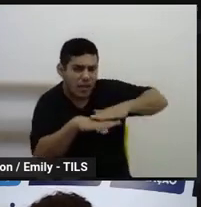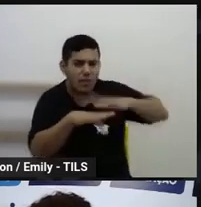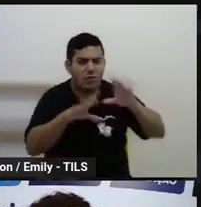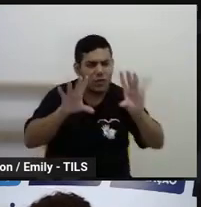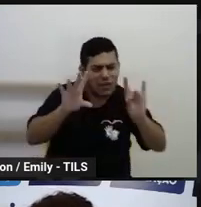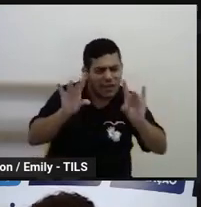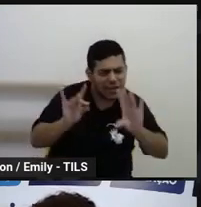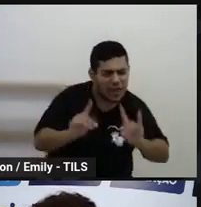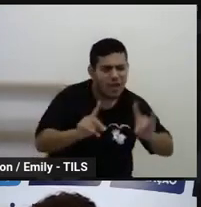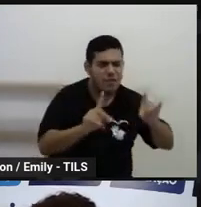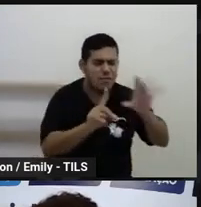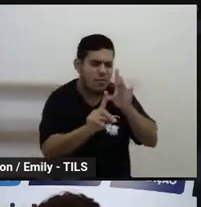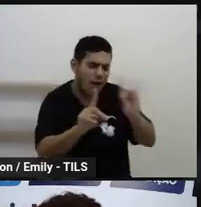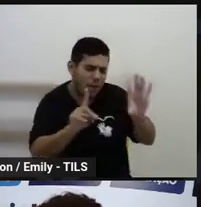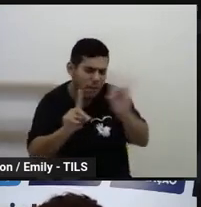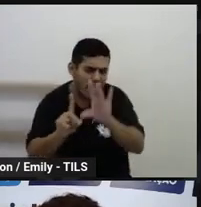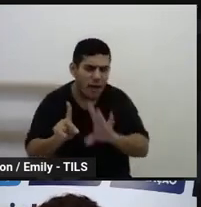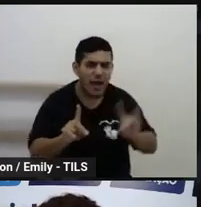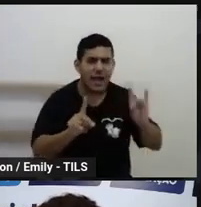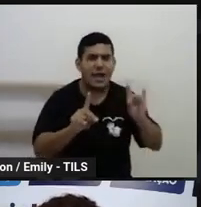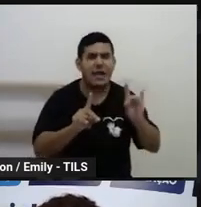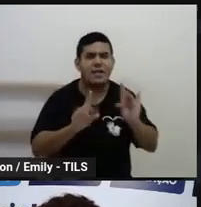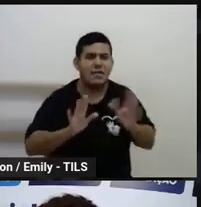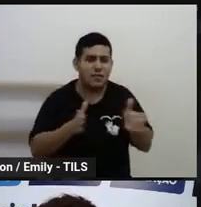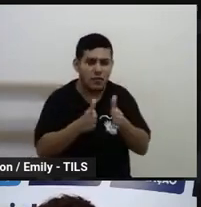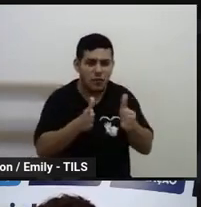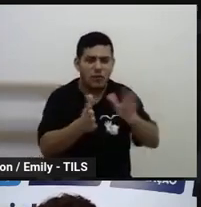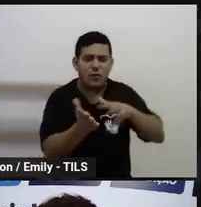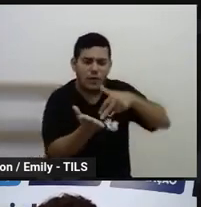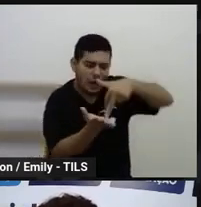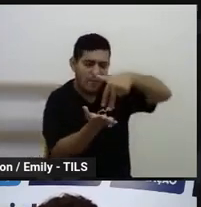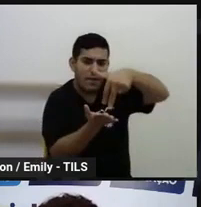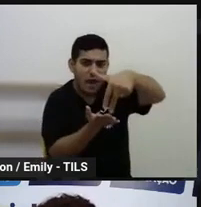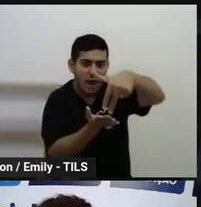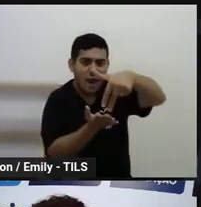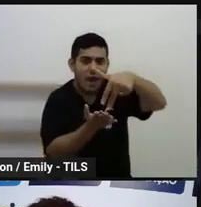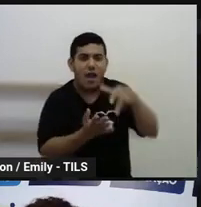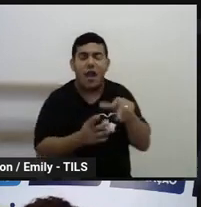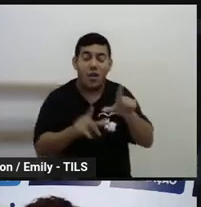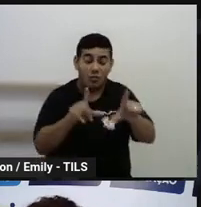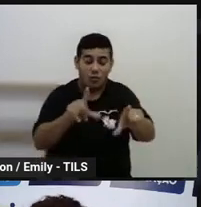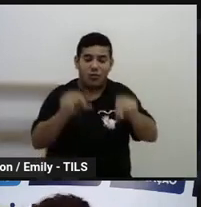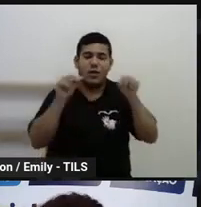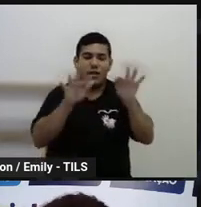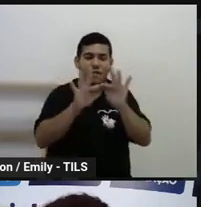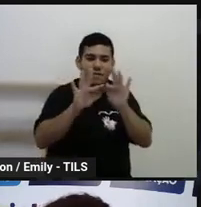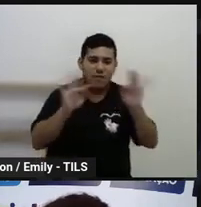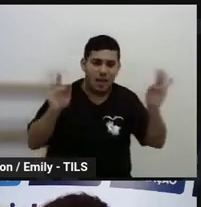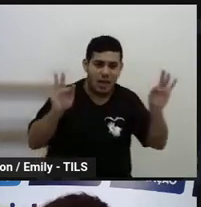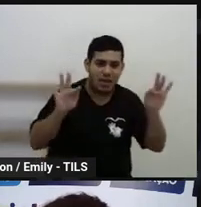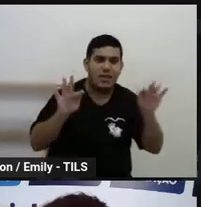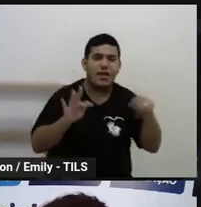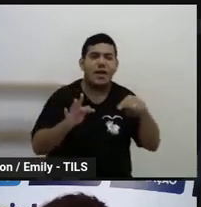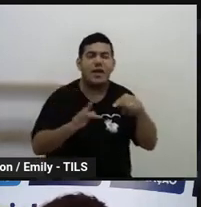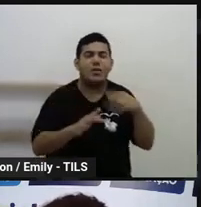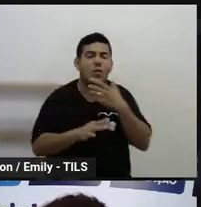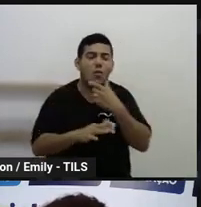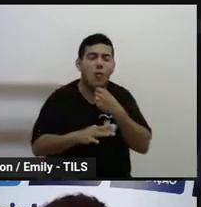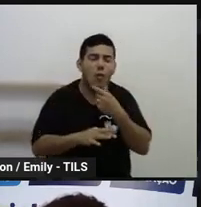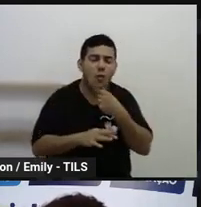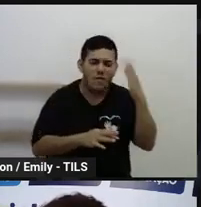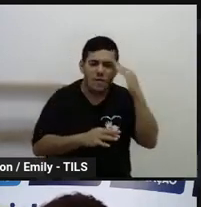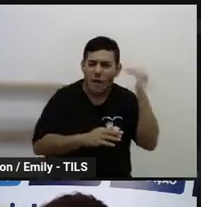o sonho pelo qual se pôs a caminhar. Eu escolhi, né, essa epígrafe de Paulo Freire,